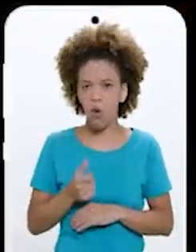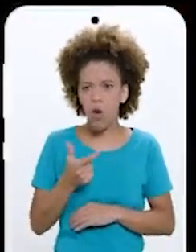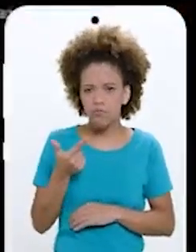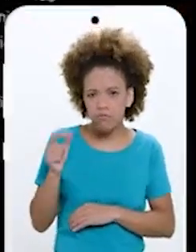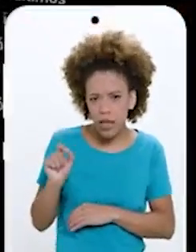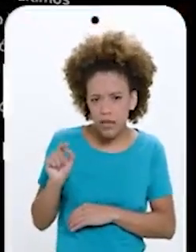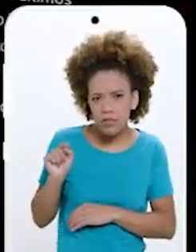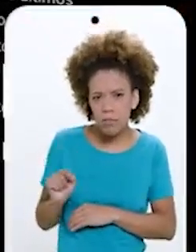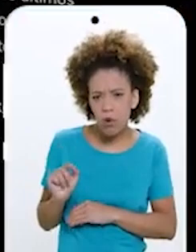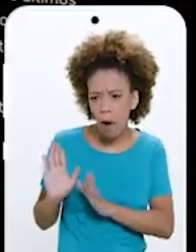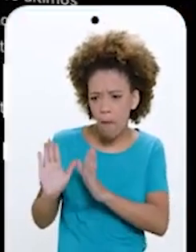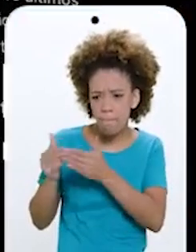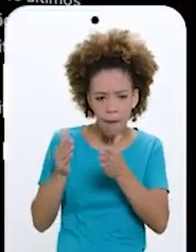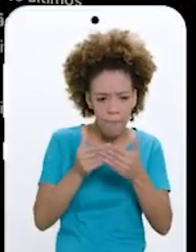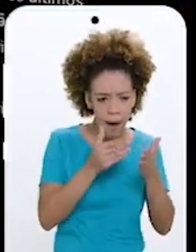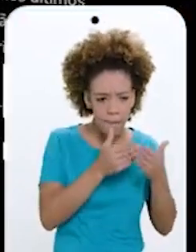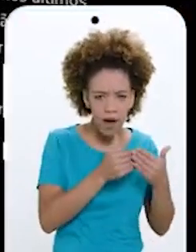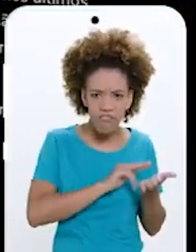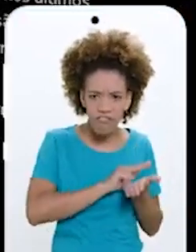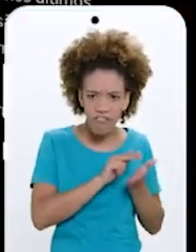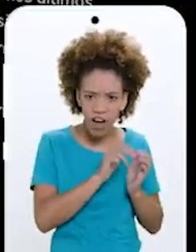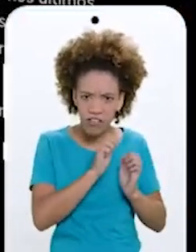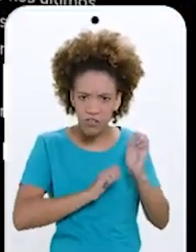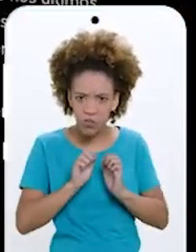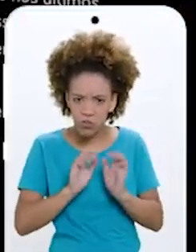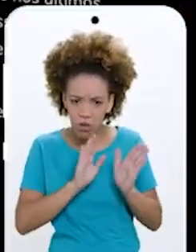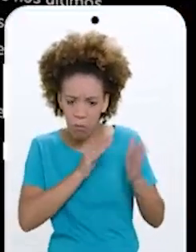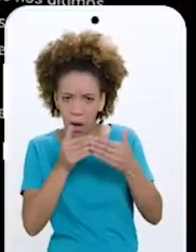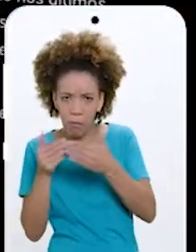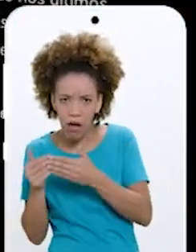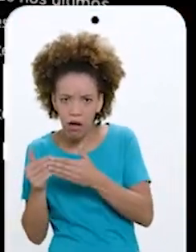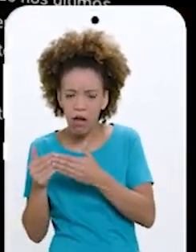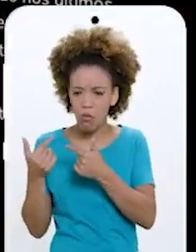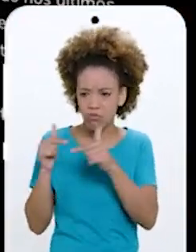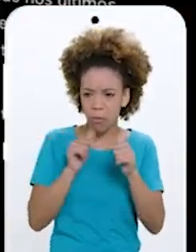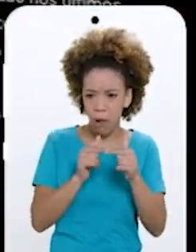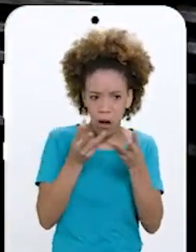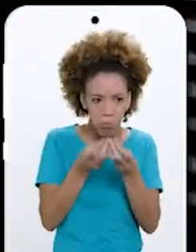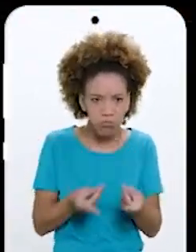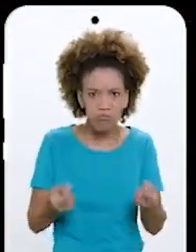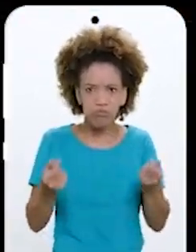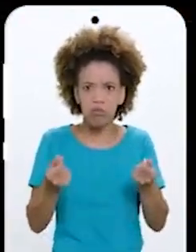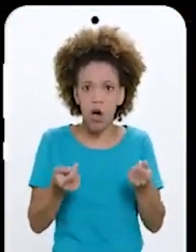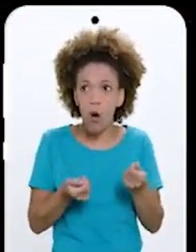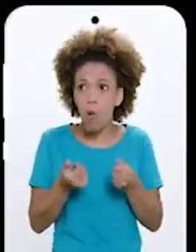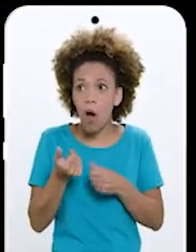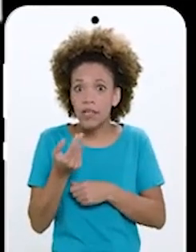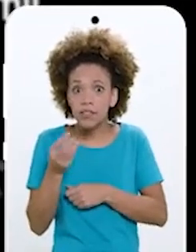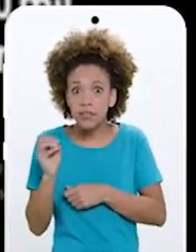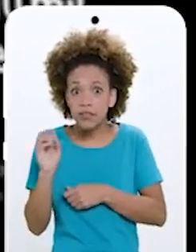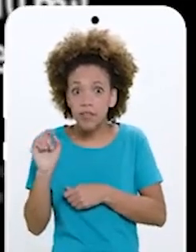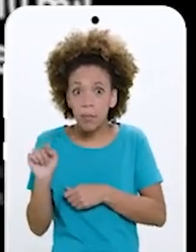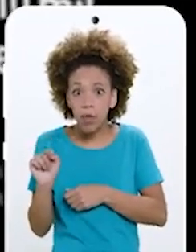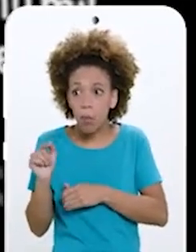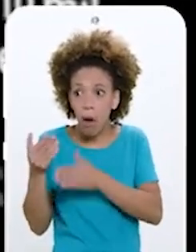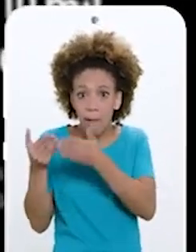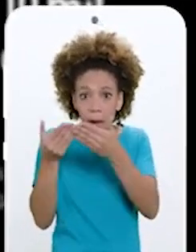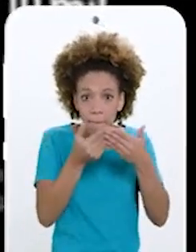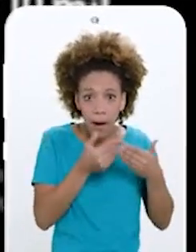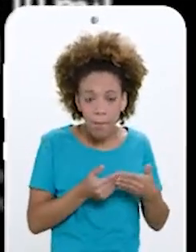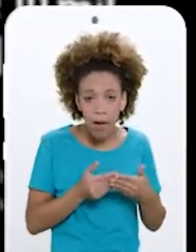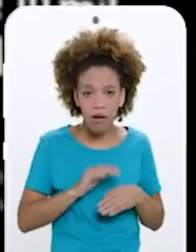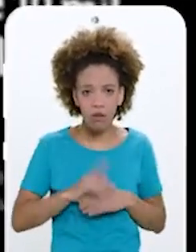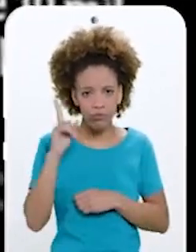Quase 10 mil indústrias Fecharam as portas Muitas indústrias Fecharam as portas Postos de trabalho desapareceram O perdeu quase 30 mil indústrias